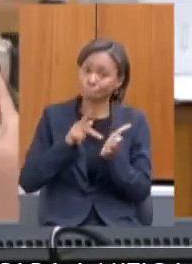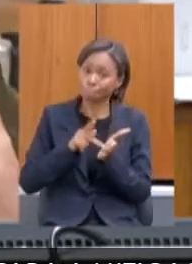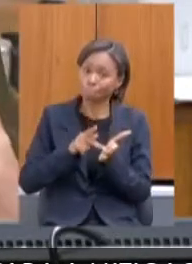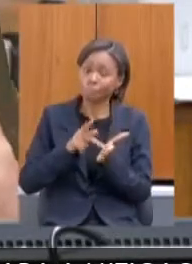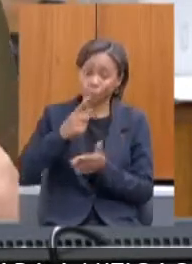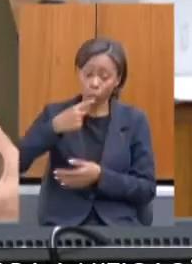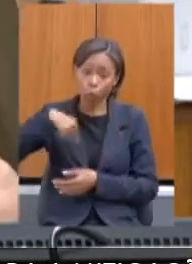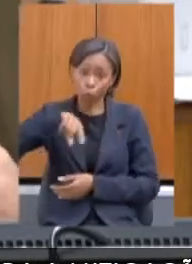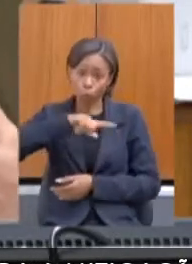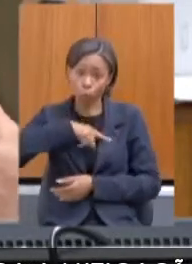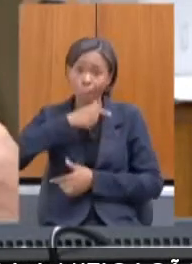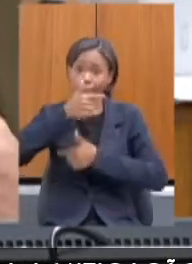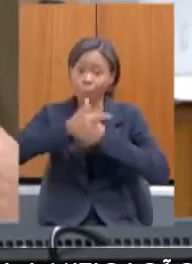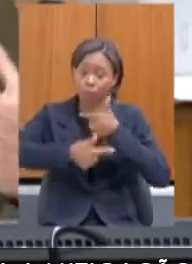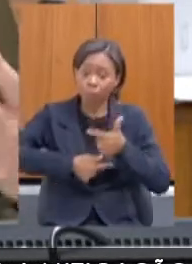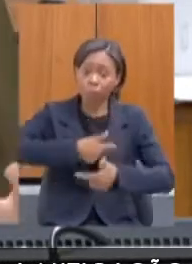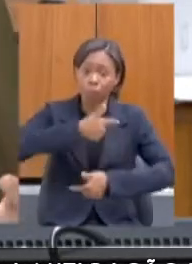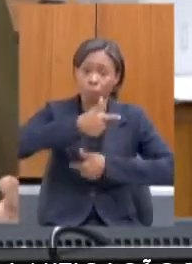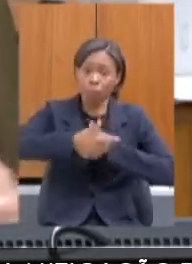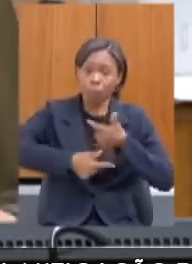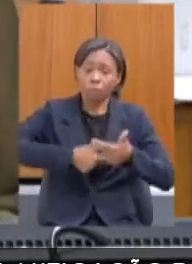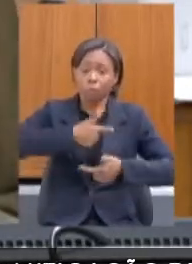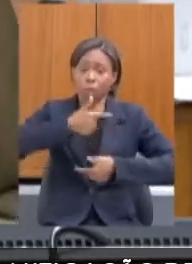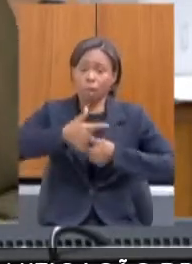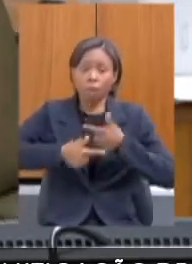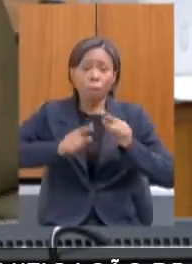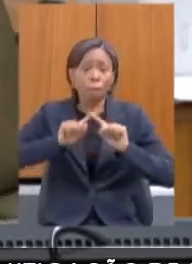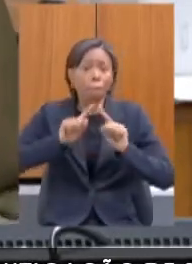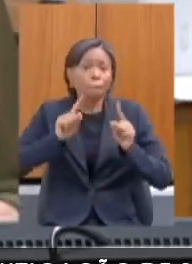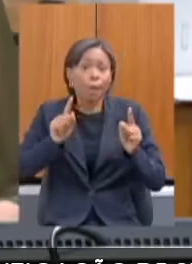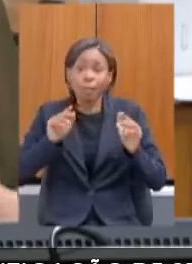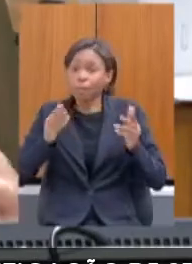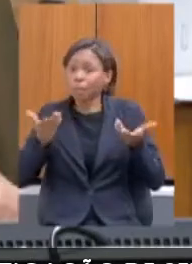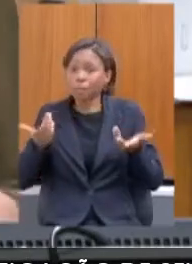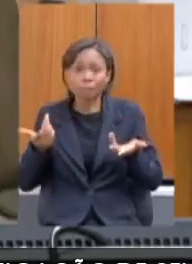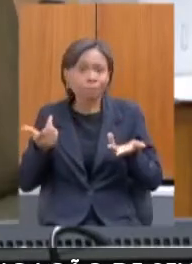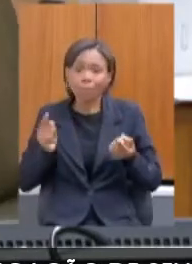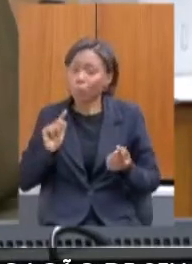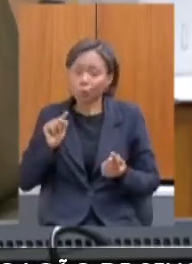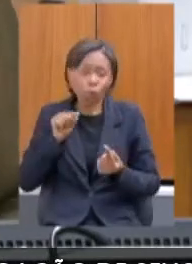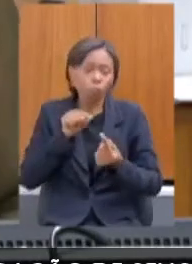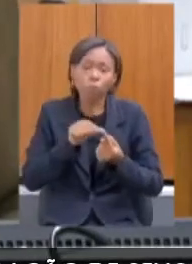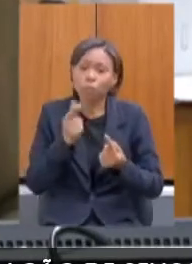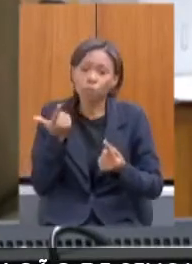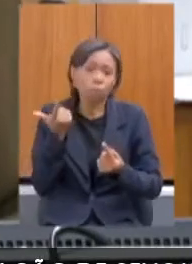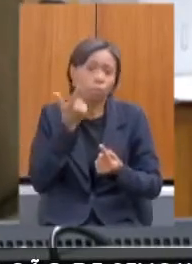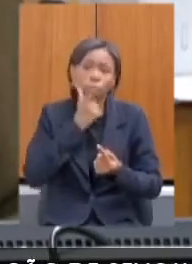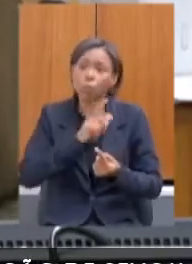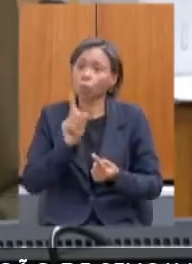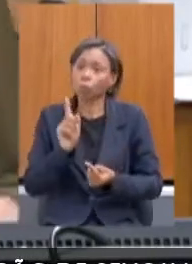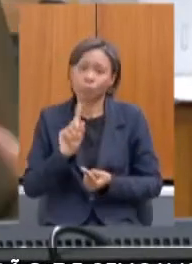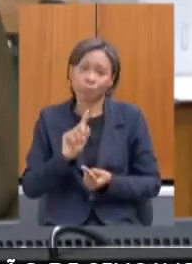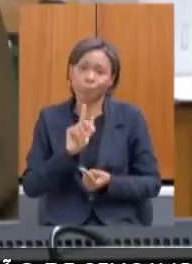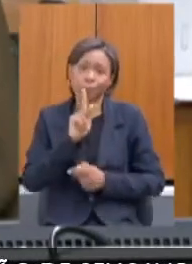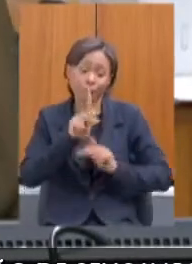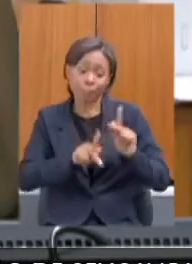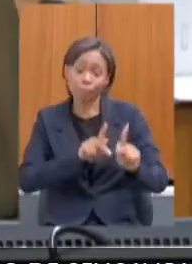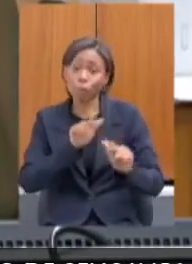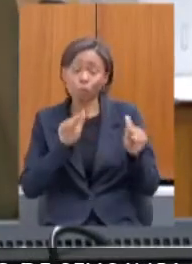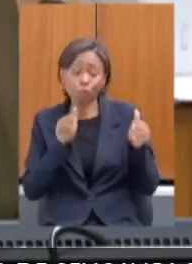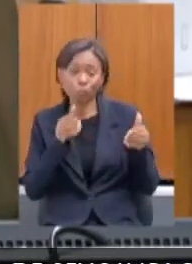muito e às vezes nós não estamos chegando às pessoas que realmente nós queremos atender.